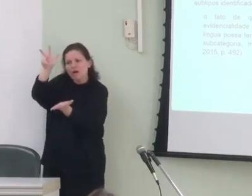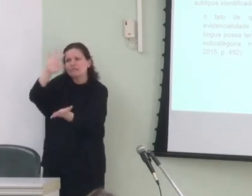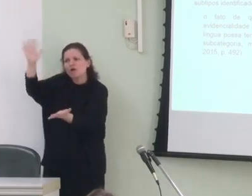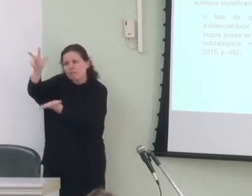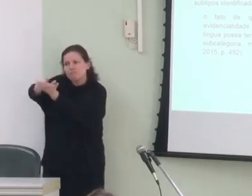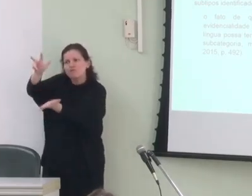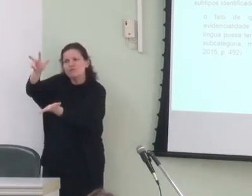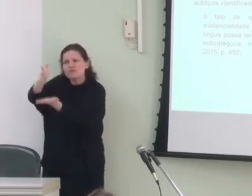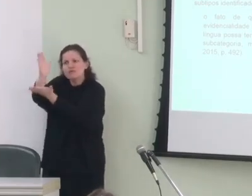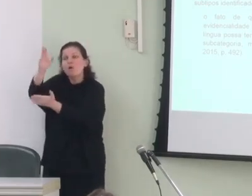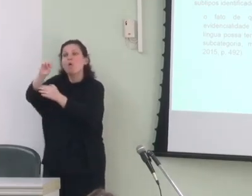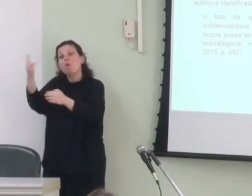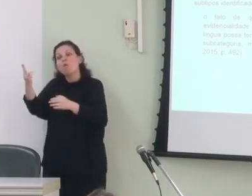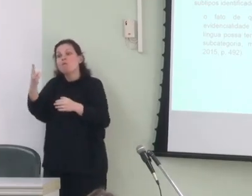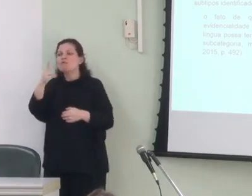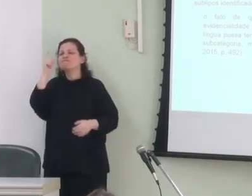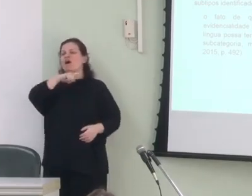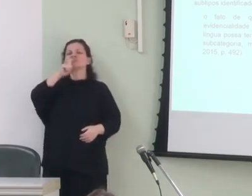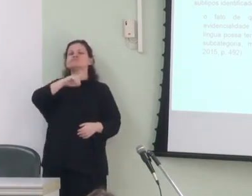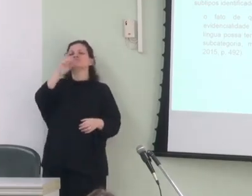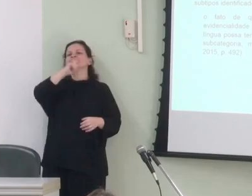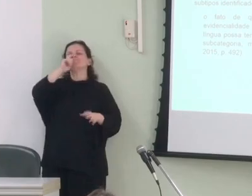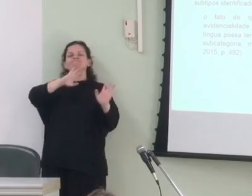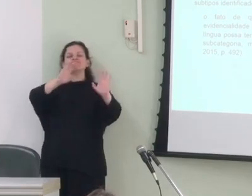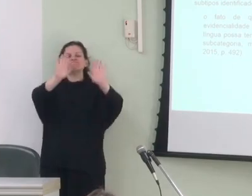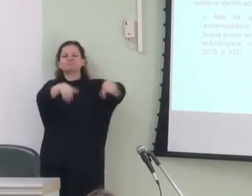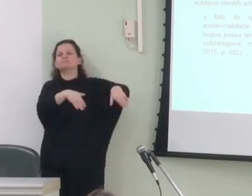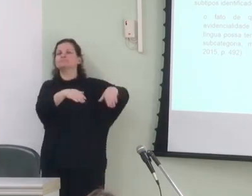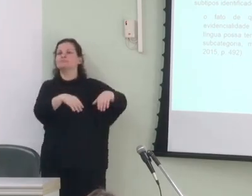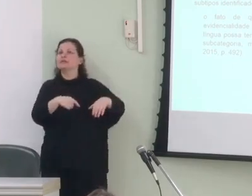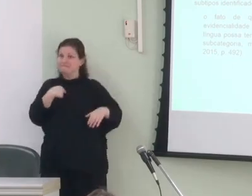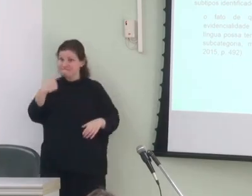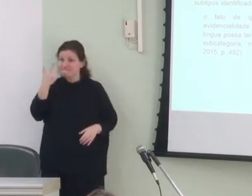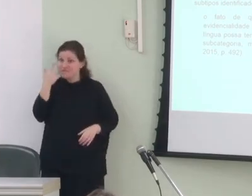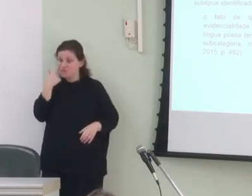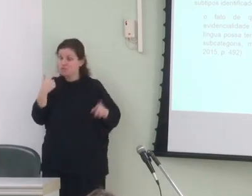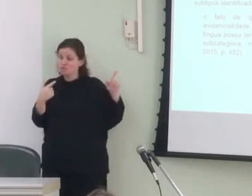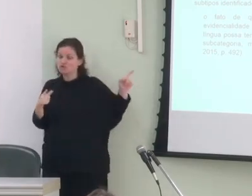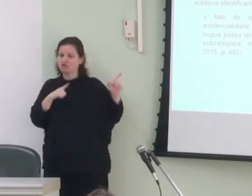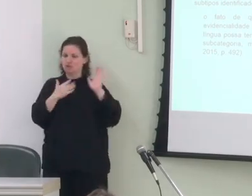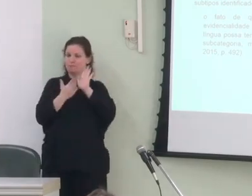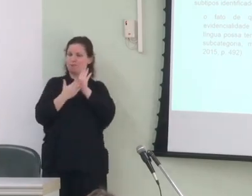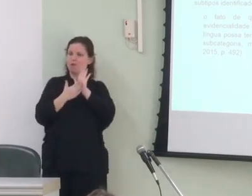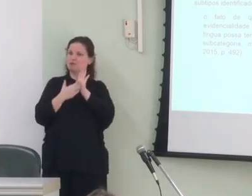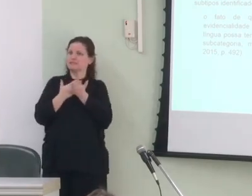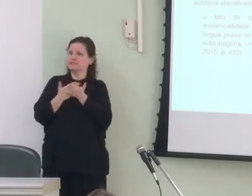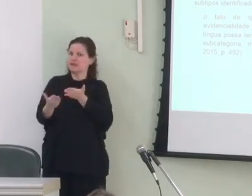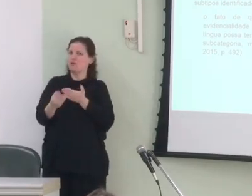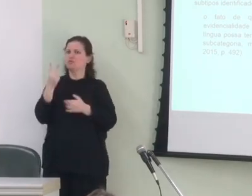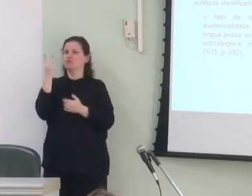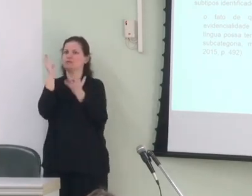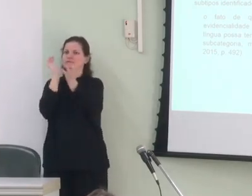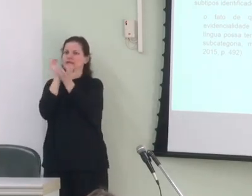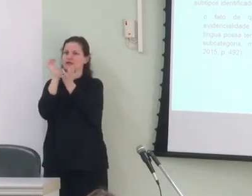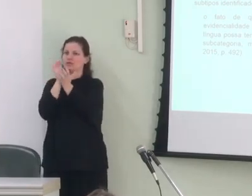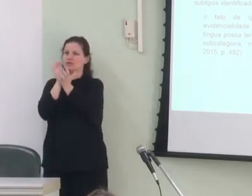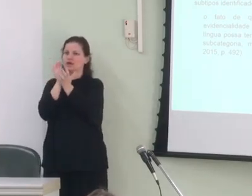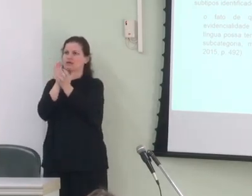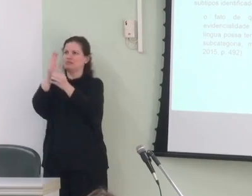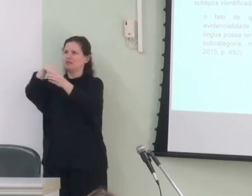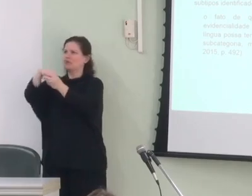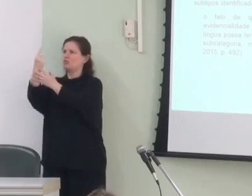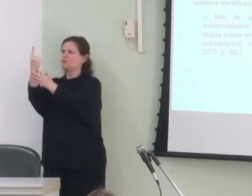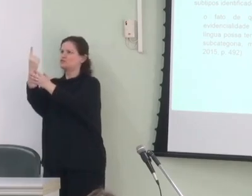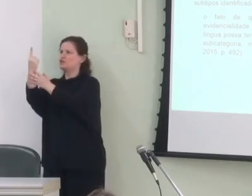ou ainda como fazer para falseá-la vocês viram que a gente tinha uma proposta inicial duas categorias fundidas numa só